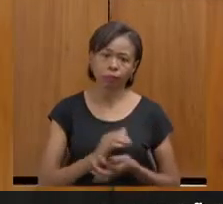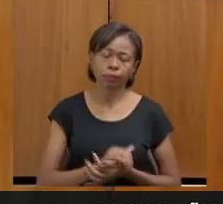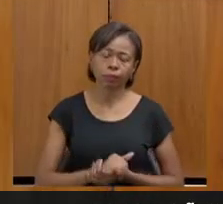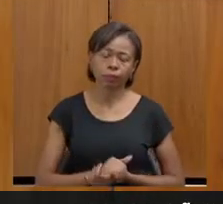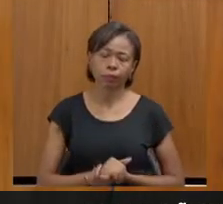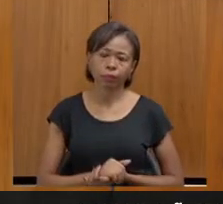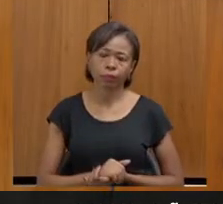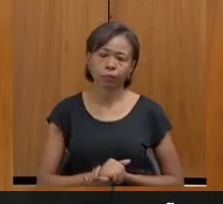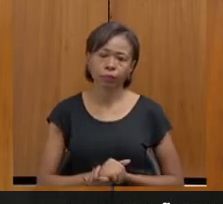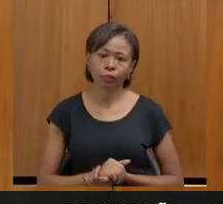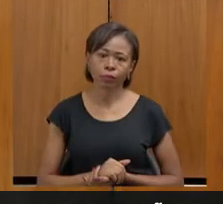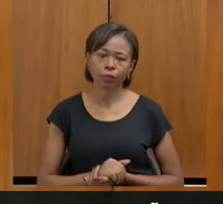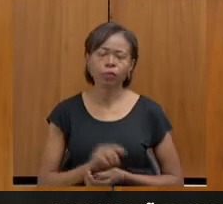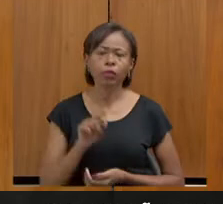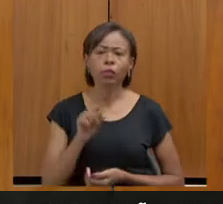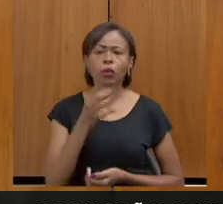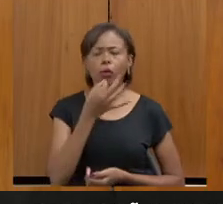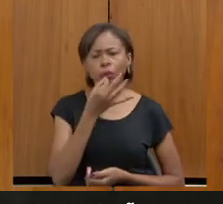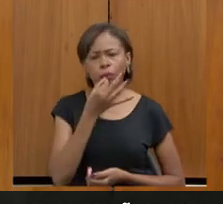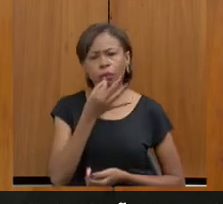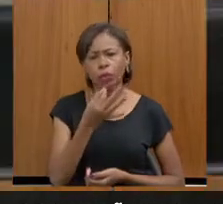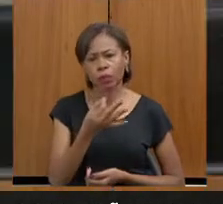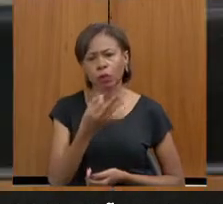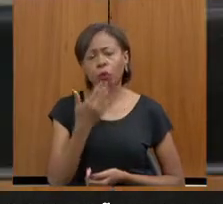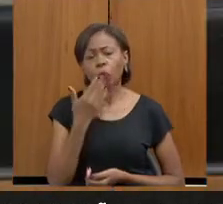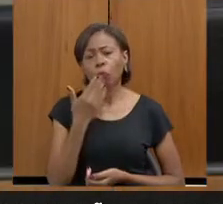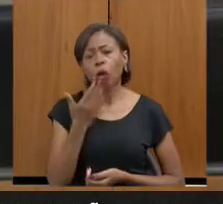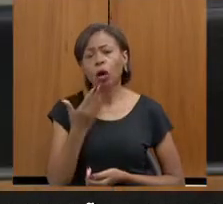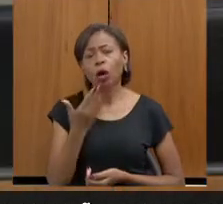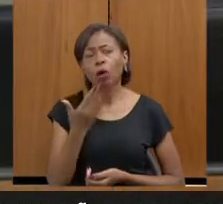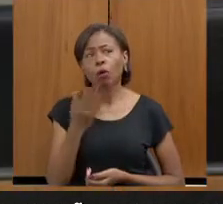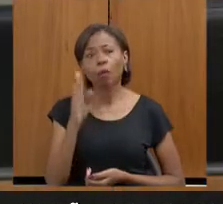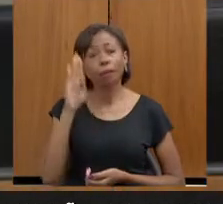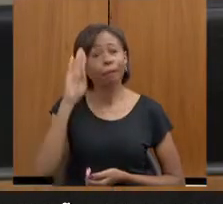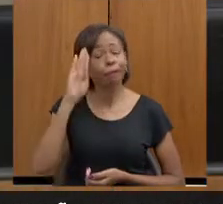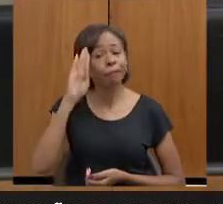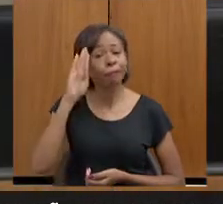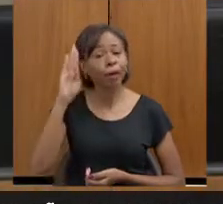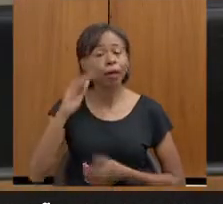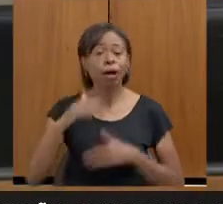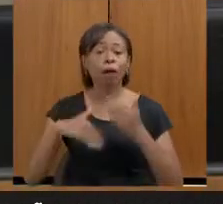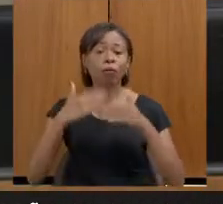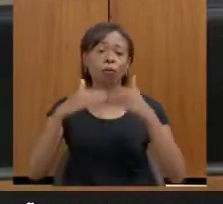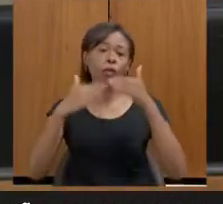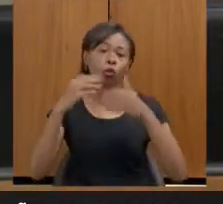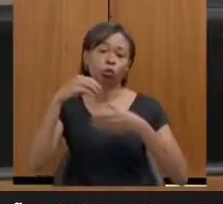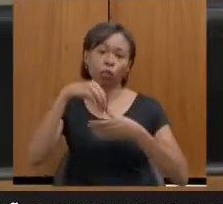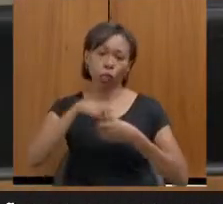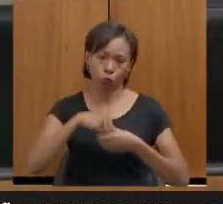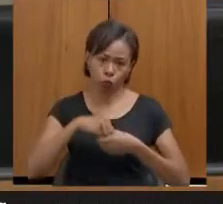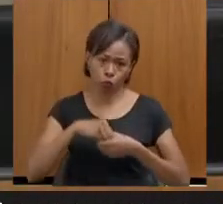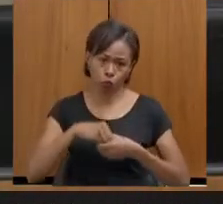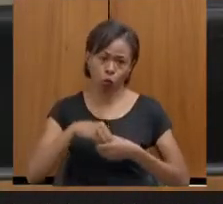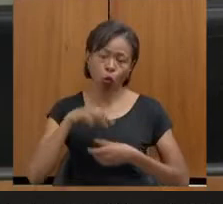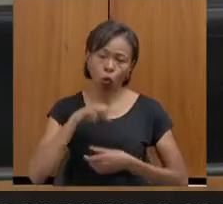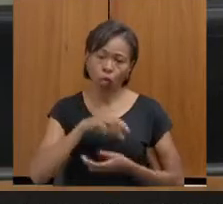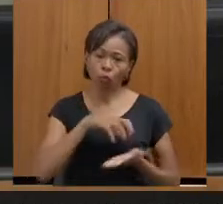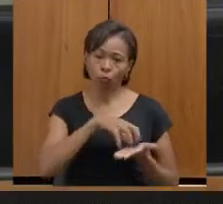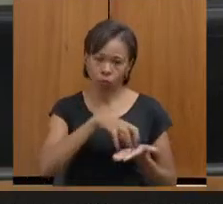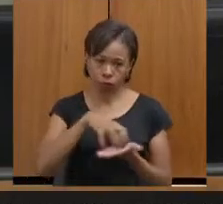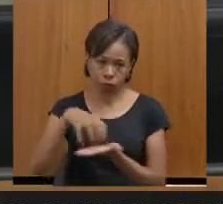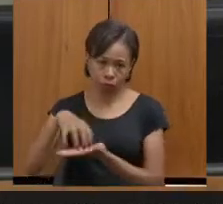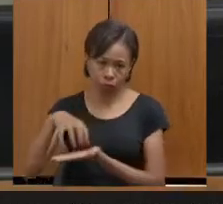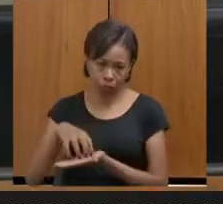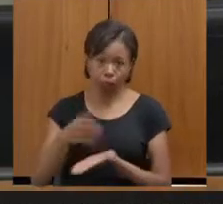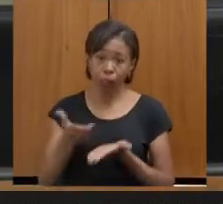na sua opinião, quais os principais avanços existentes na unidade no que se refere ao atendimento